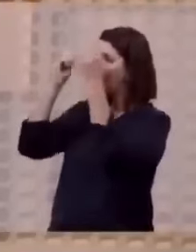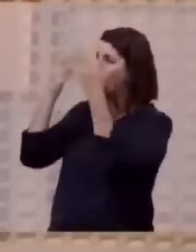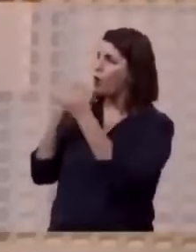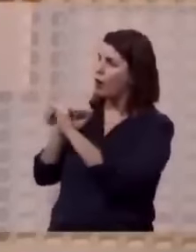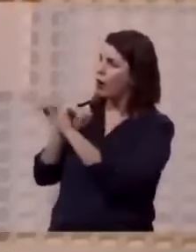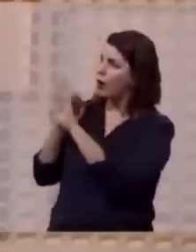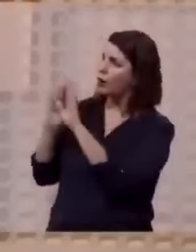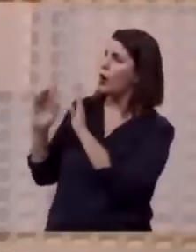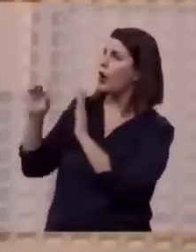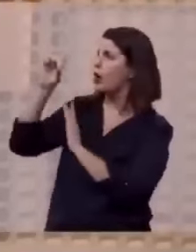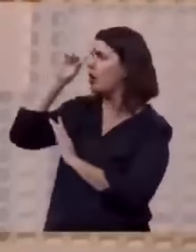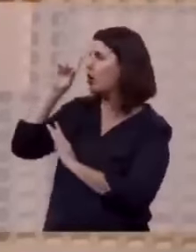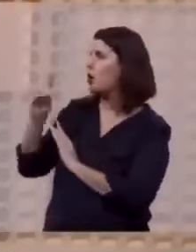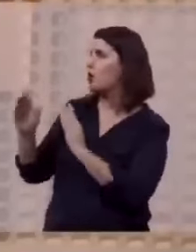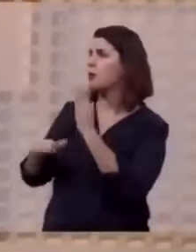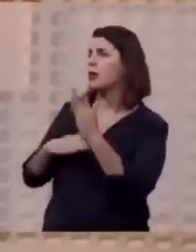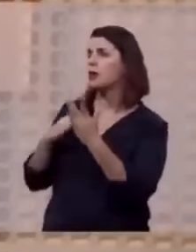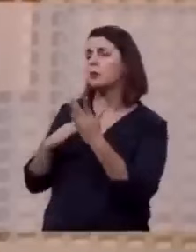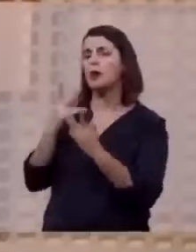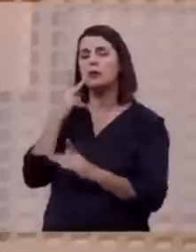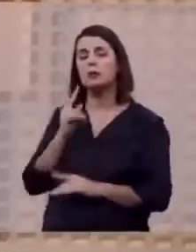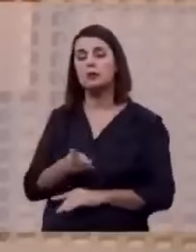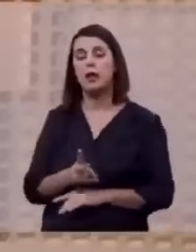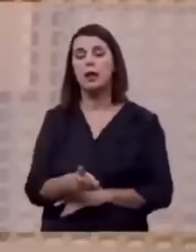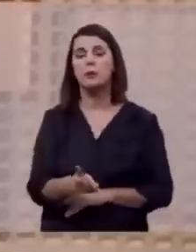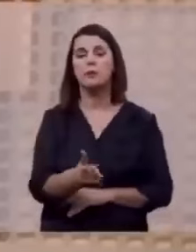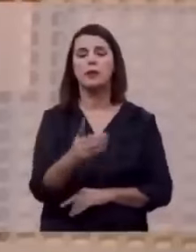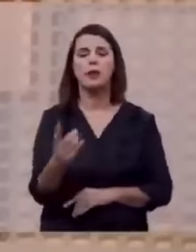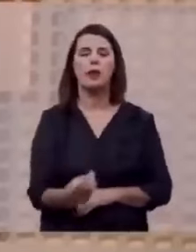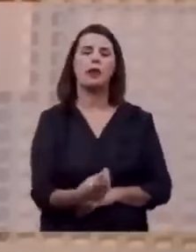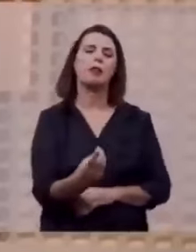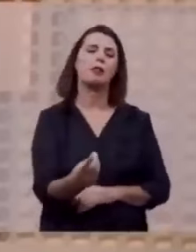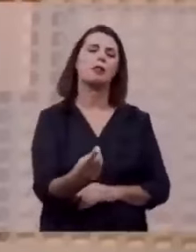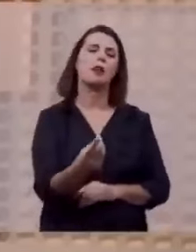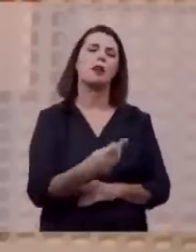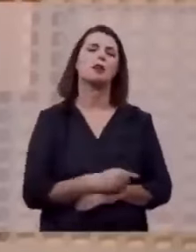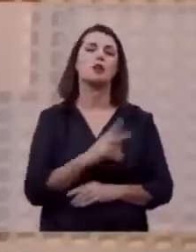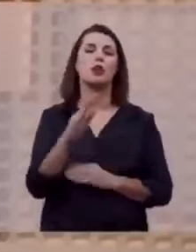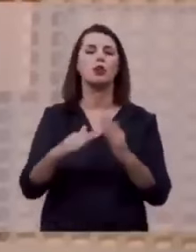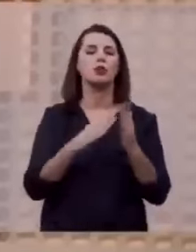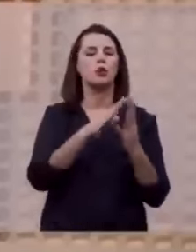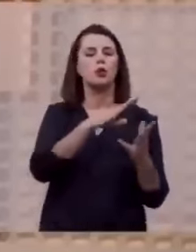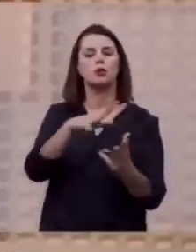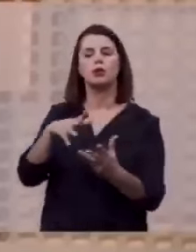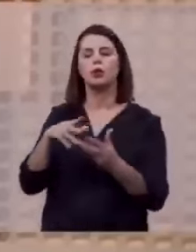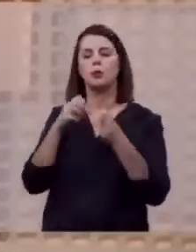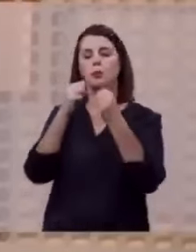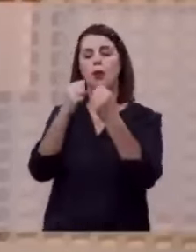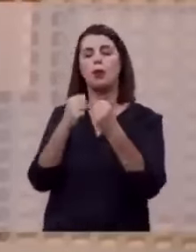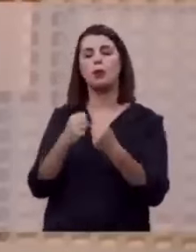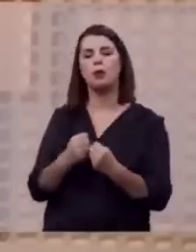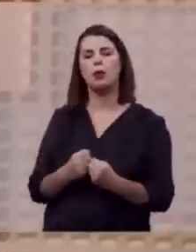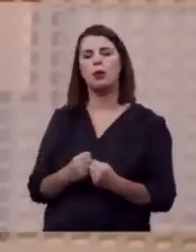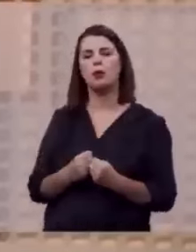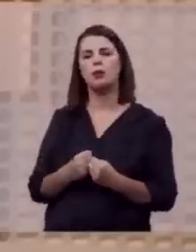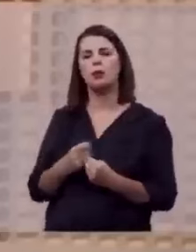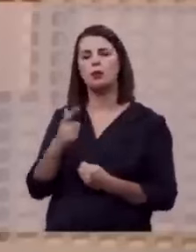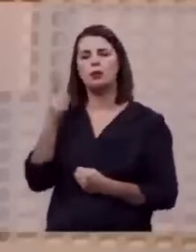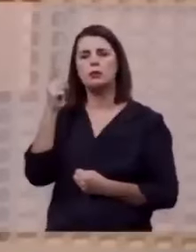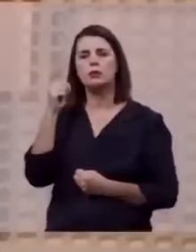a glória e o domínio, pelos séculos dos séculos, e todo universo, de forma apoteótica e